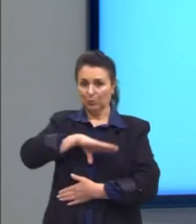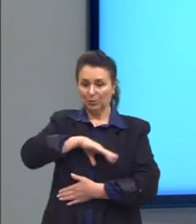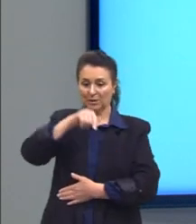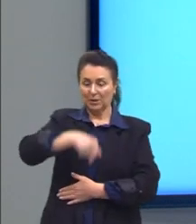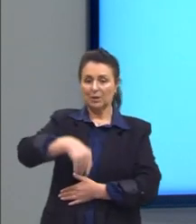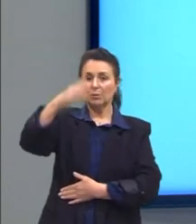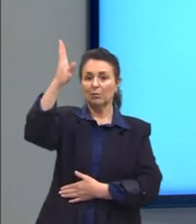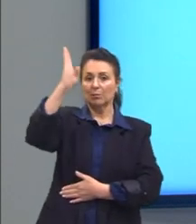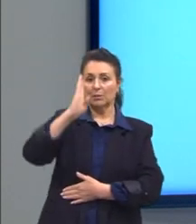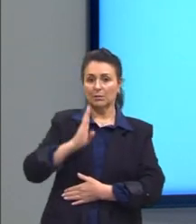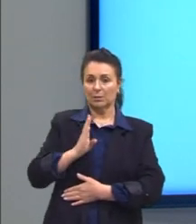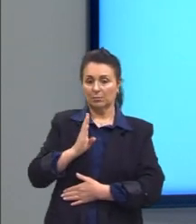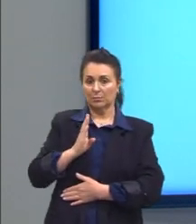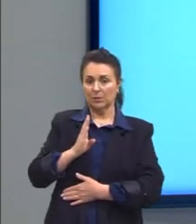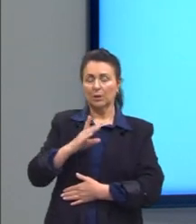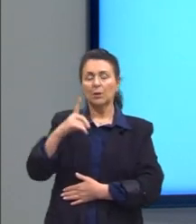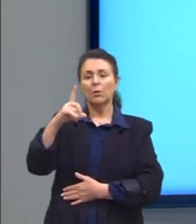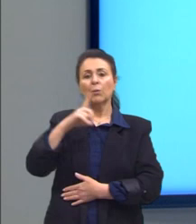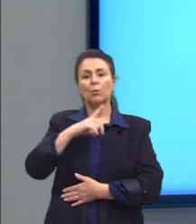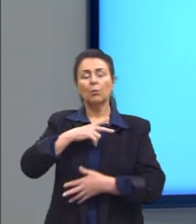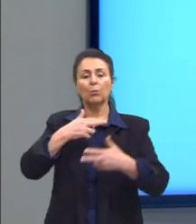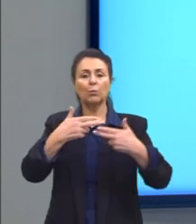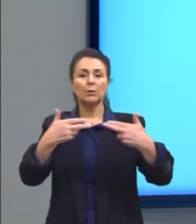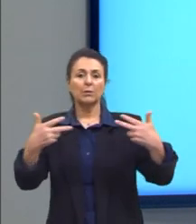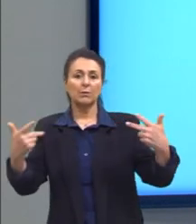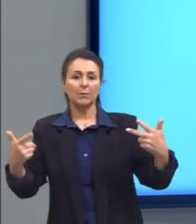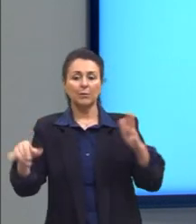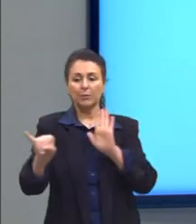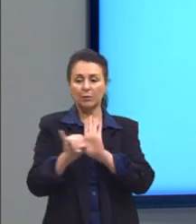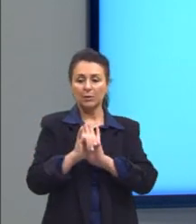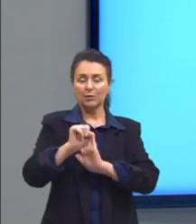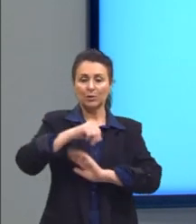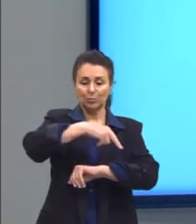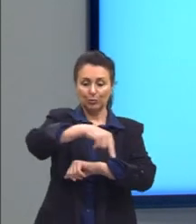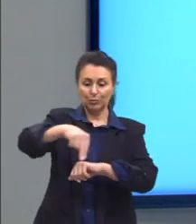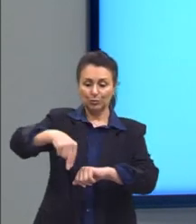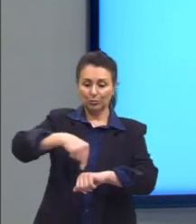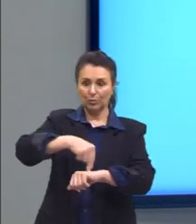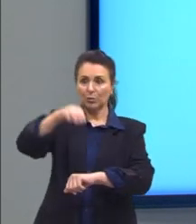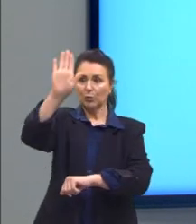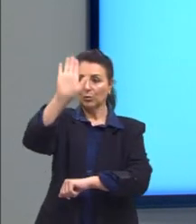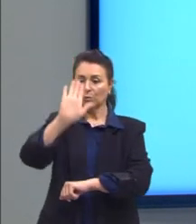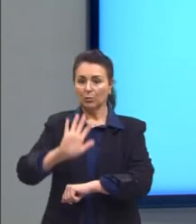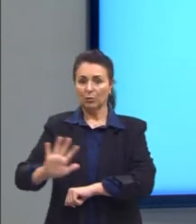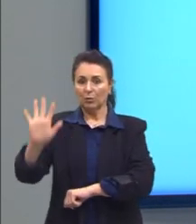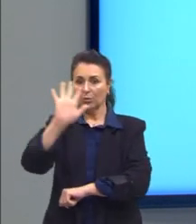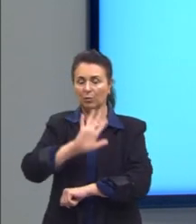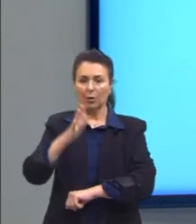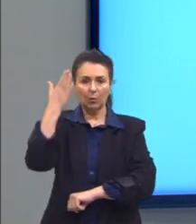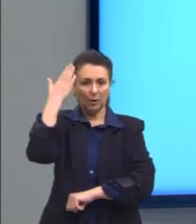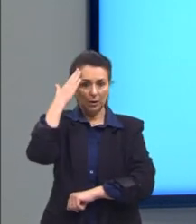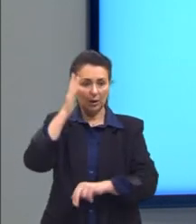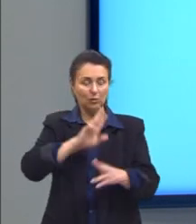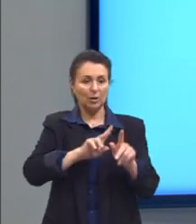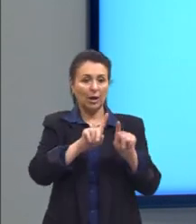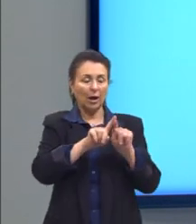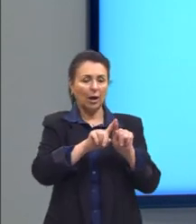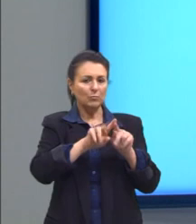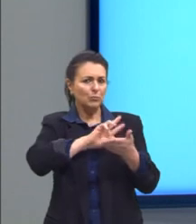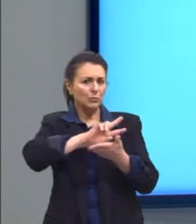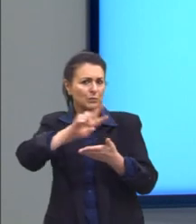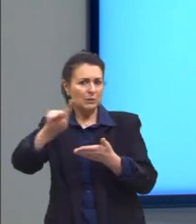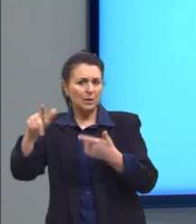no Brasil, um dos breves elementos da identidade nacional, entende-se que a diversidade linguística é